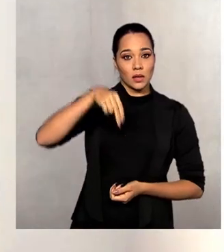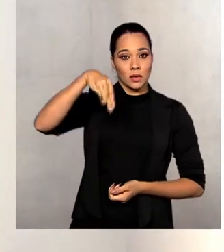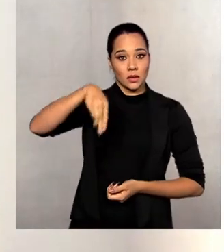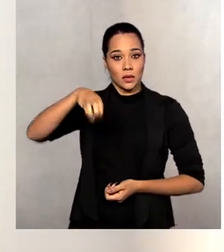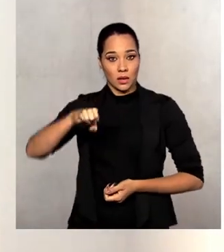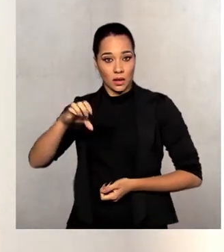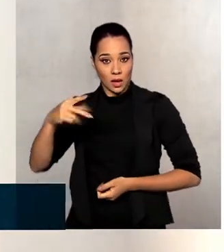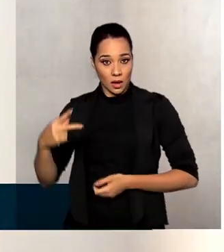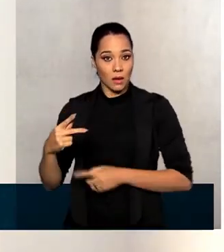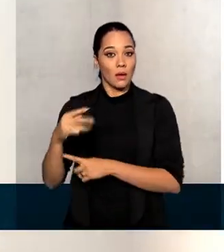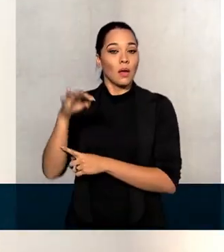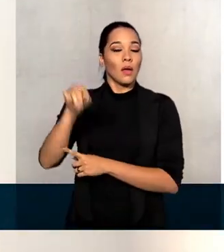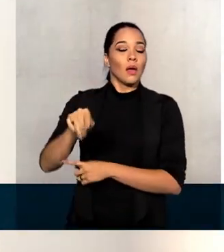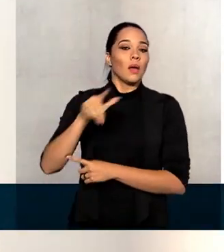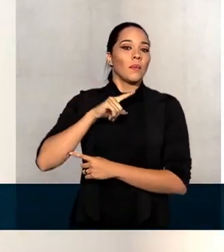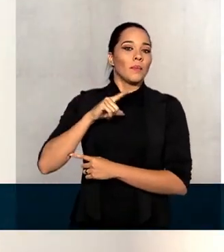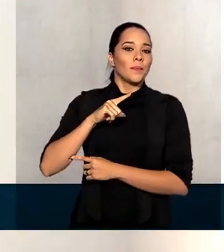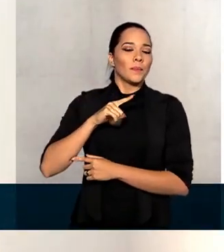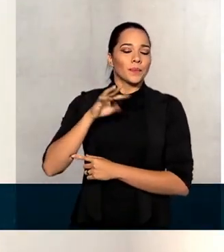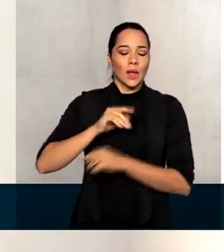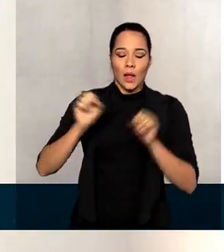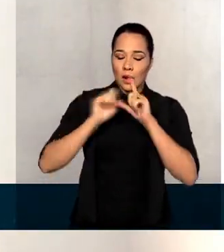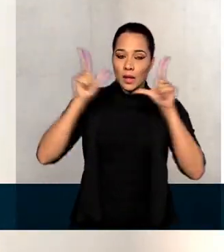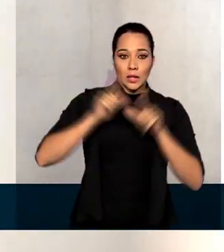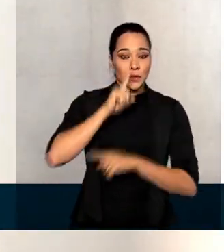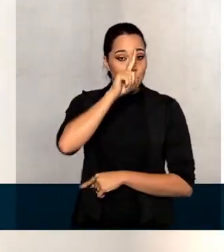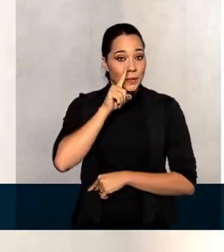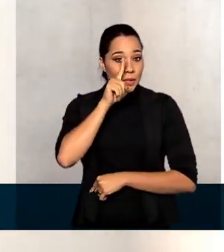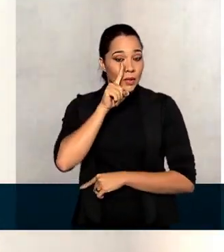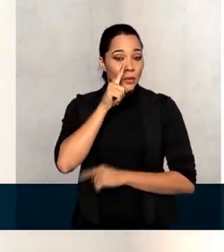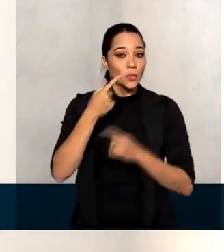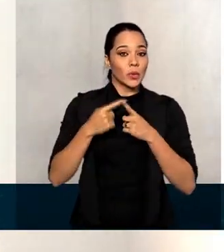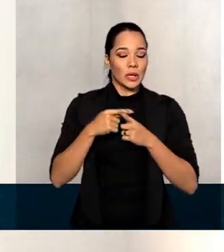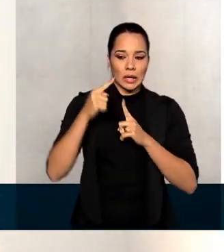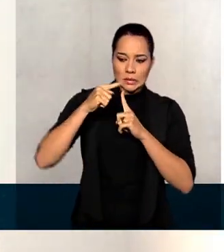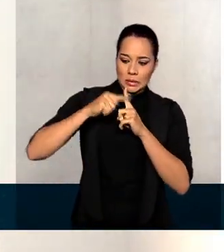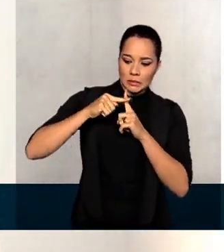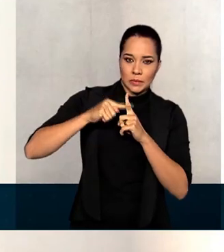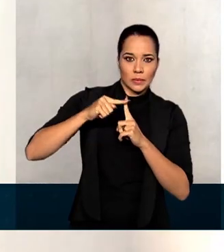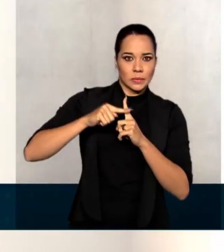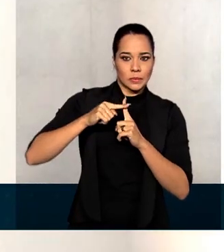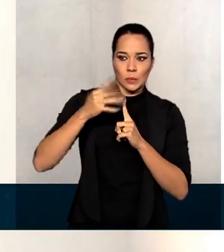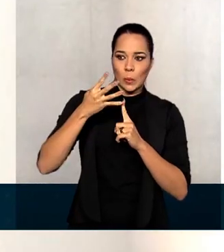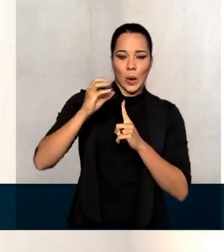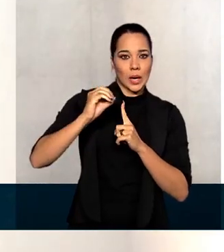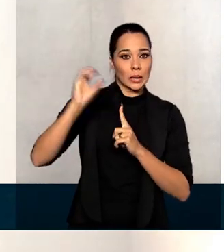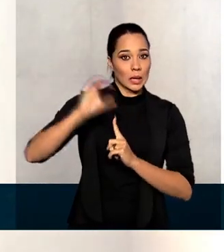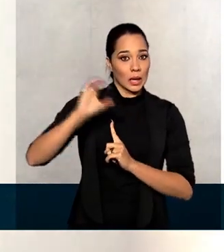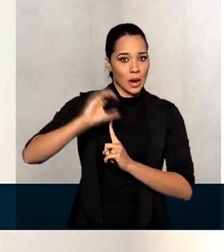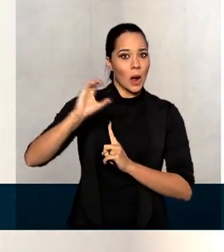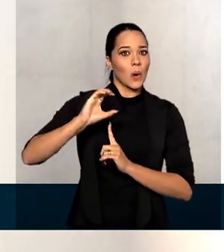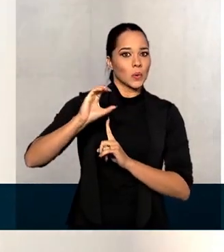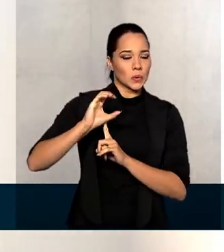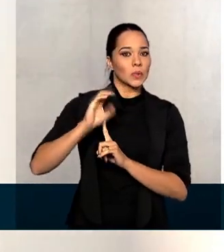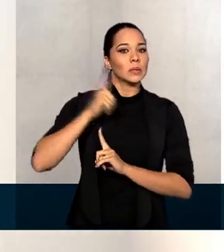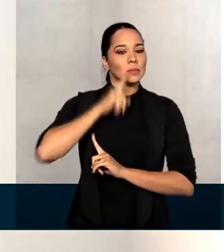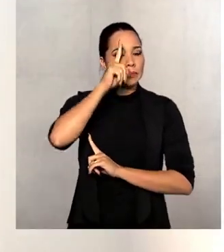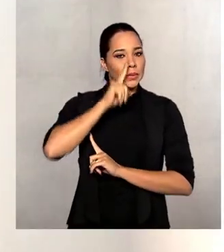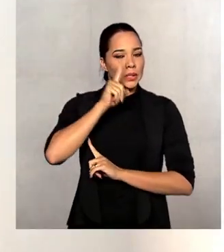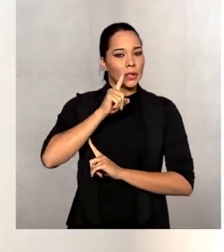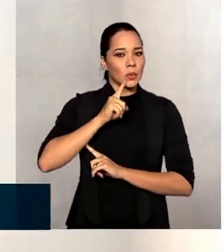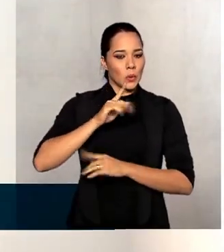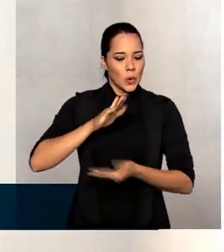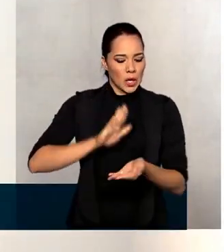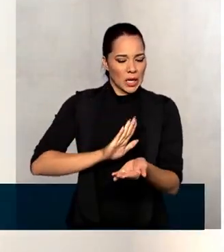Meteorologia emitiu o alerta de grande perigo porque com essa temperatura na casa dos 40 graus há o risco de